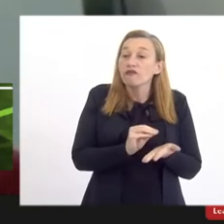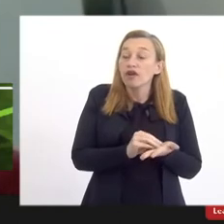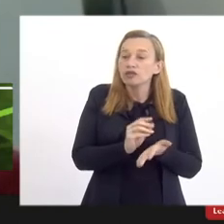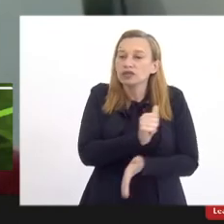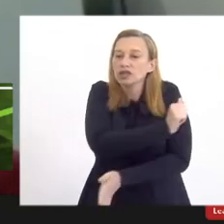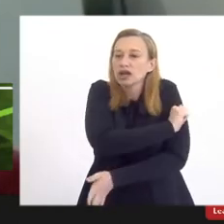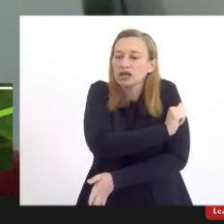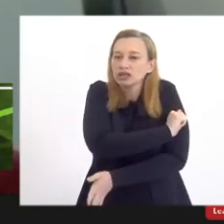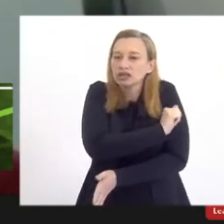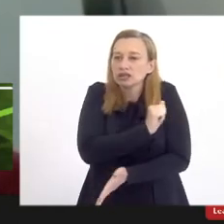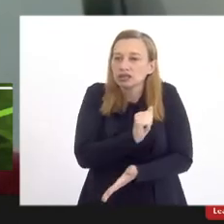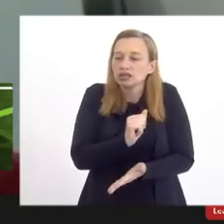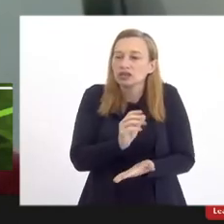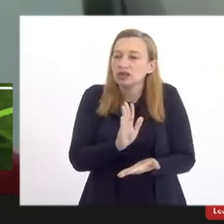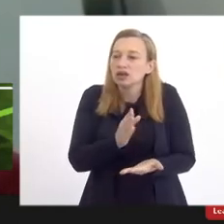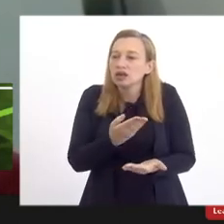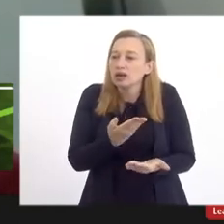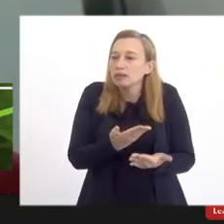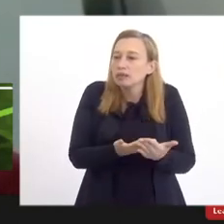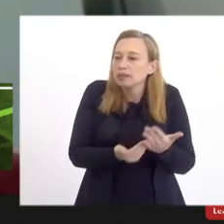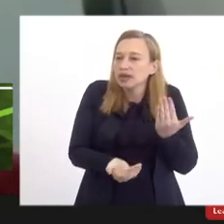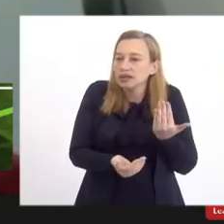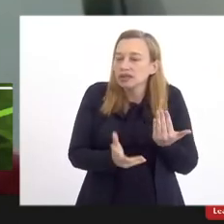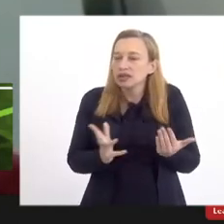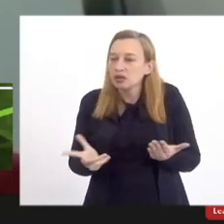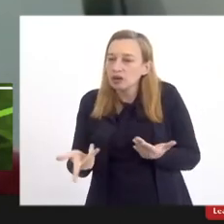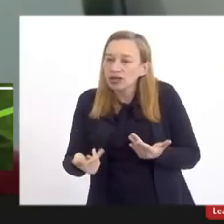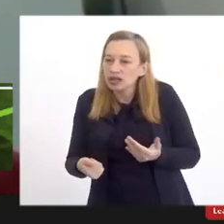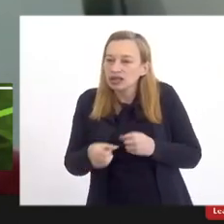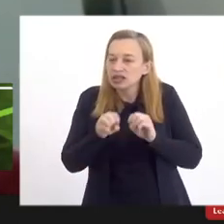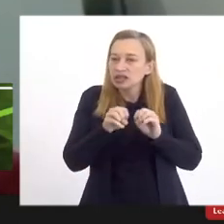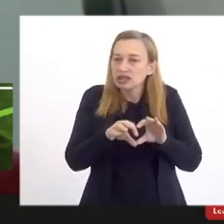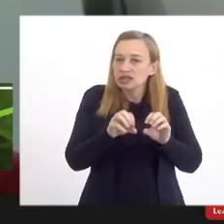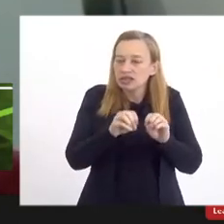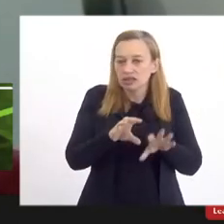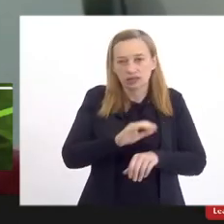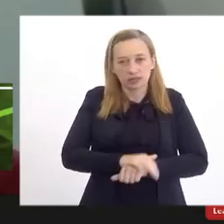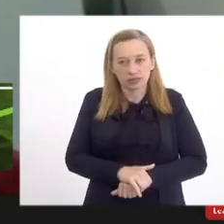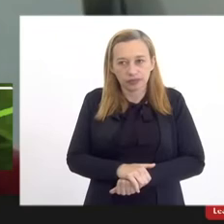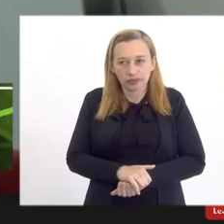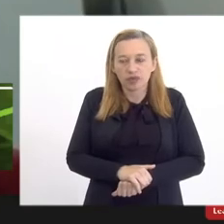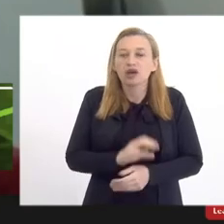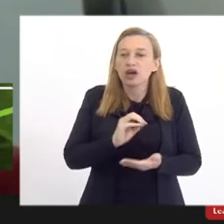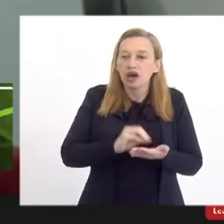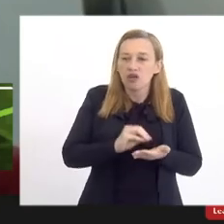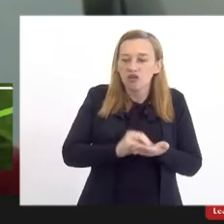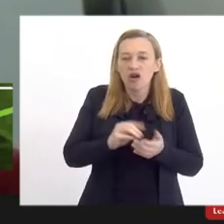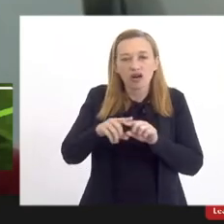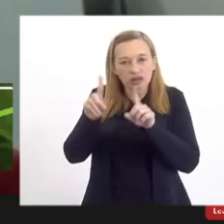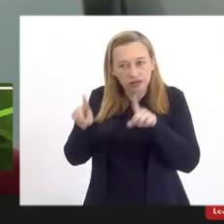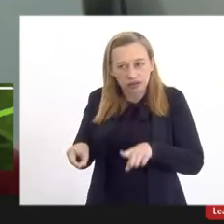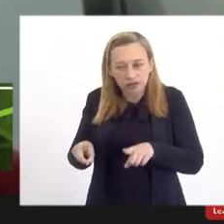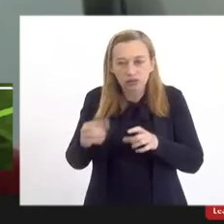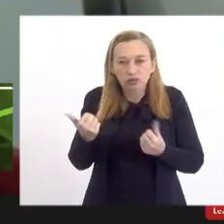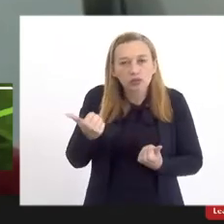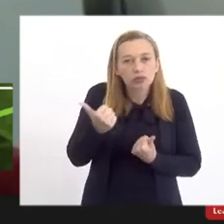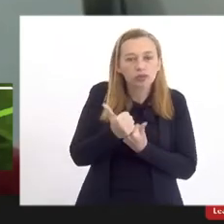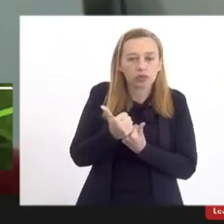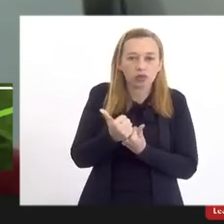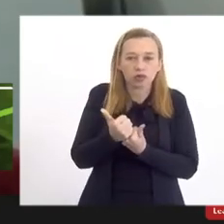queda na qualidade de ensino, pesquisa e extensão, devido à falta de servidores para o apoio